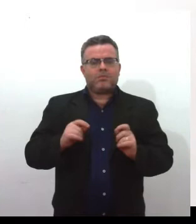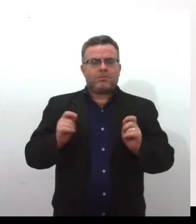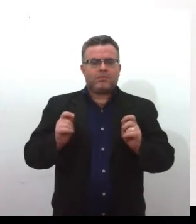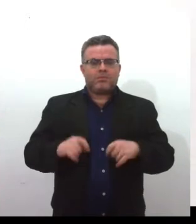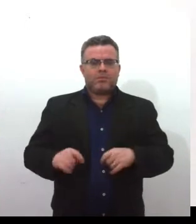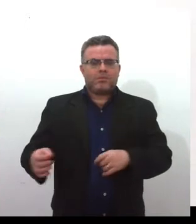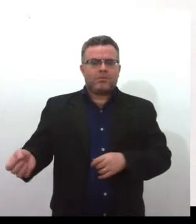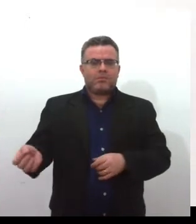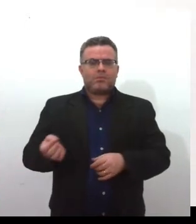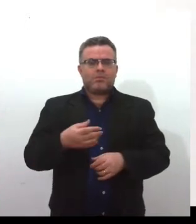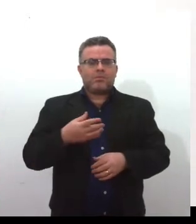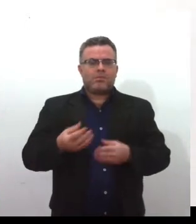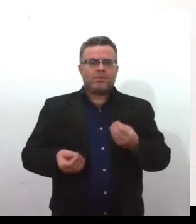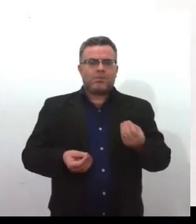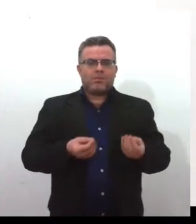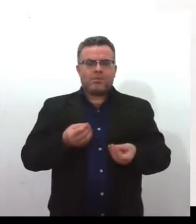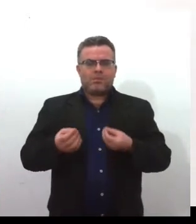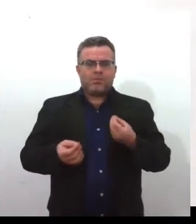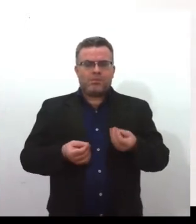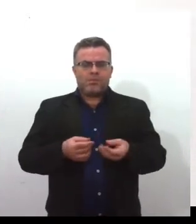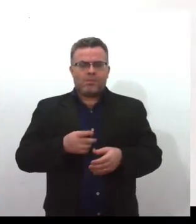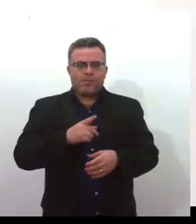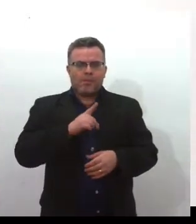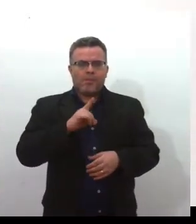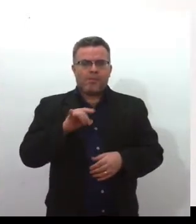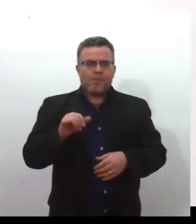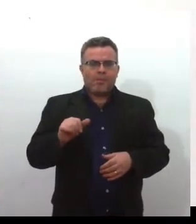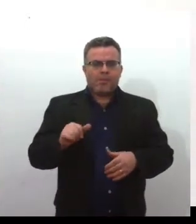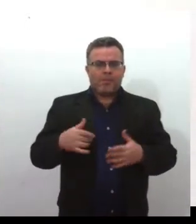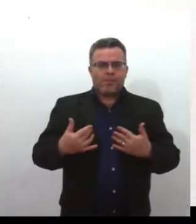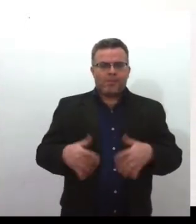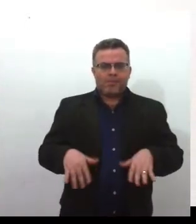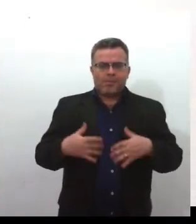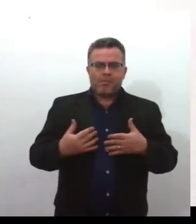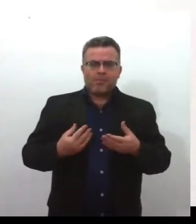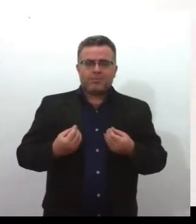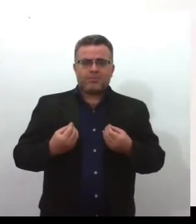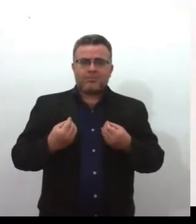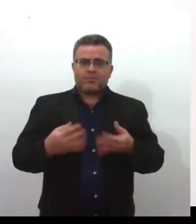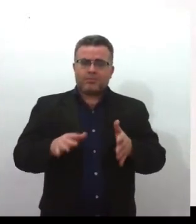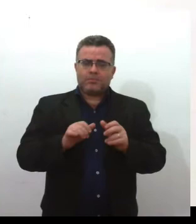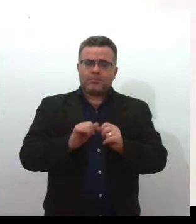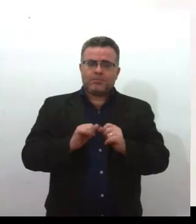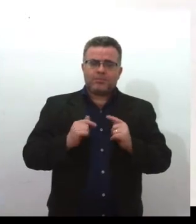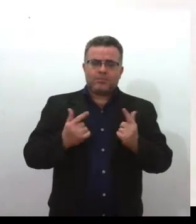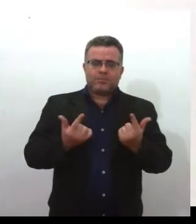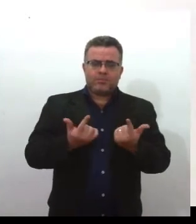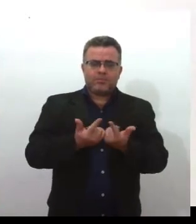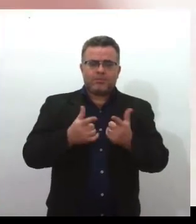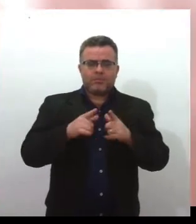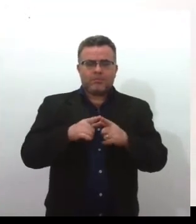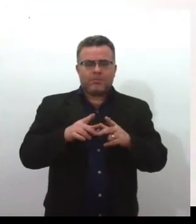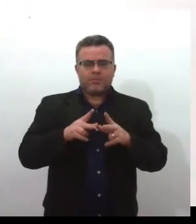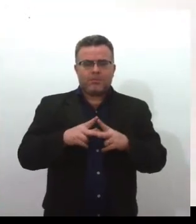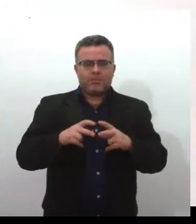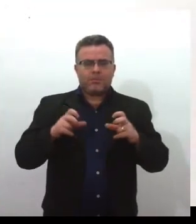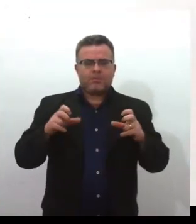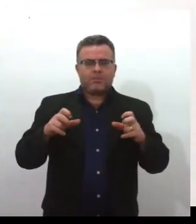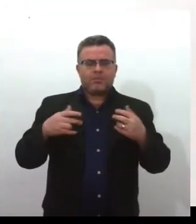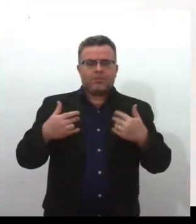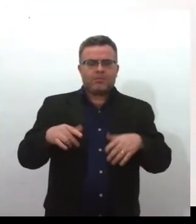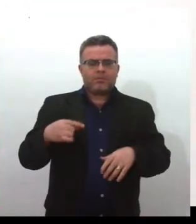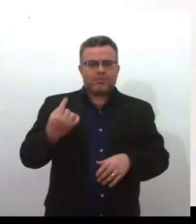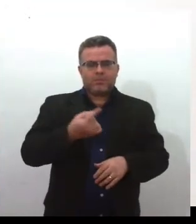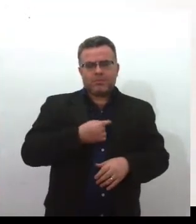que é um dia instituído a partir do Legislativo catarinense, né. Então, nós sabemos